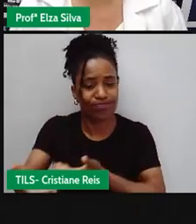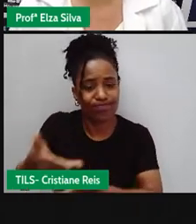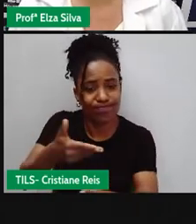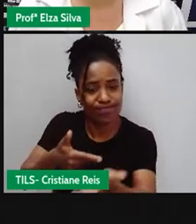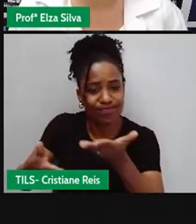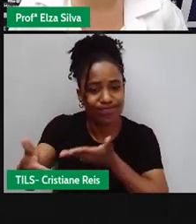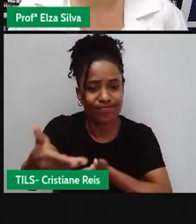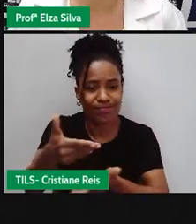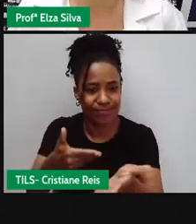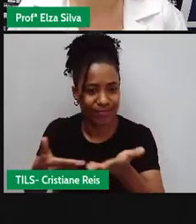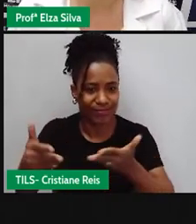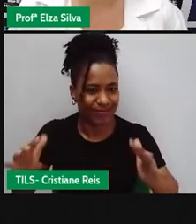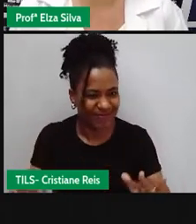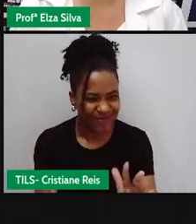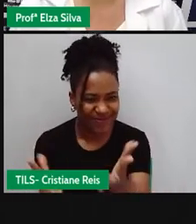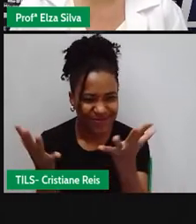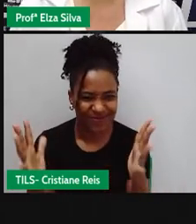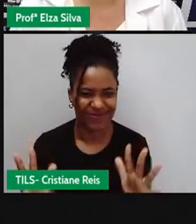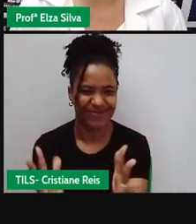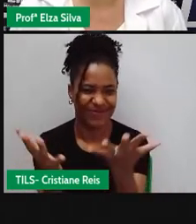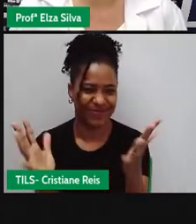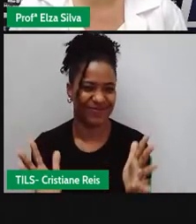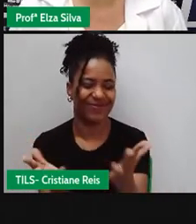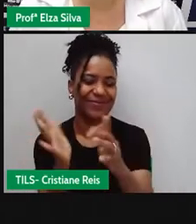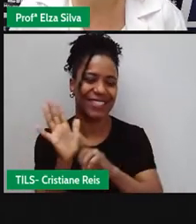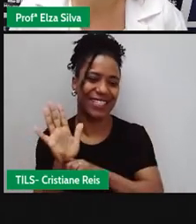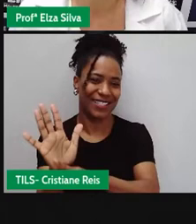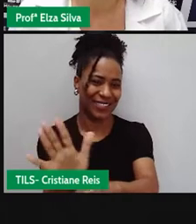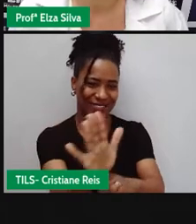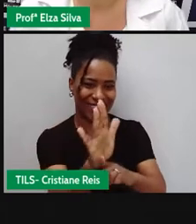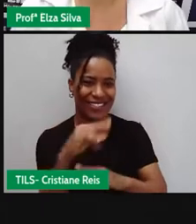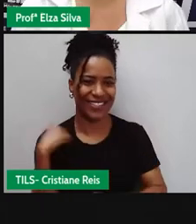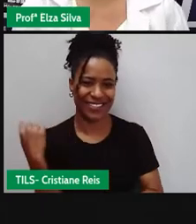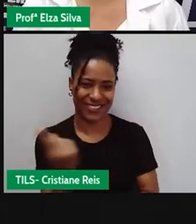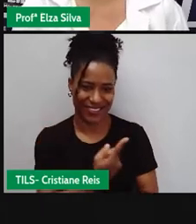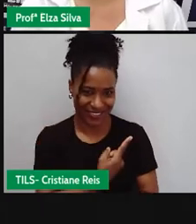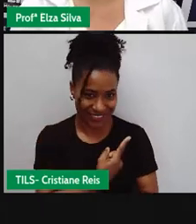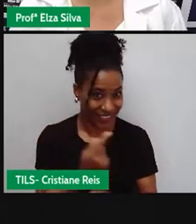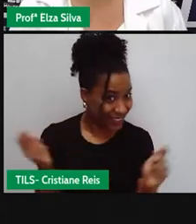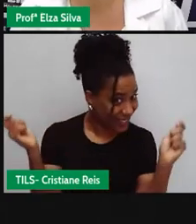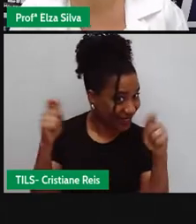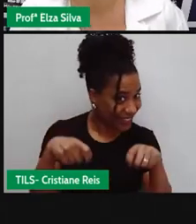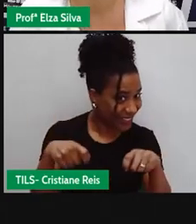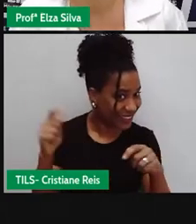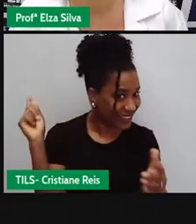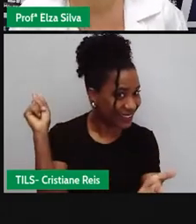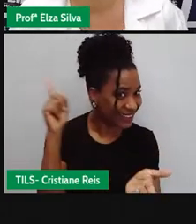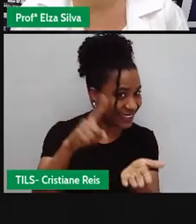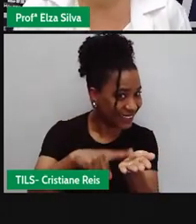animar todos aqueles que estão ao nosso redor. Ok? Posso contar com vocês?